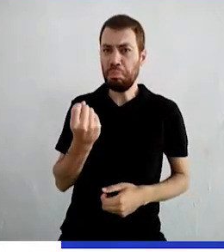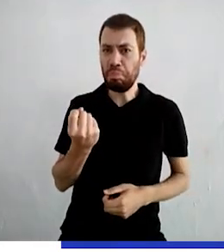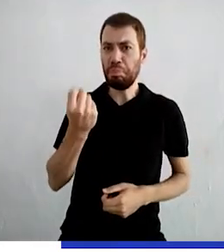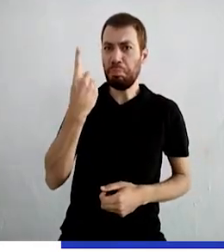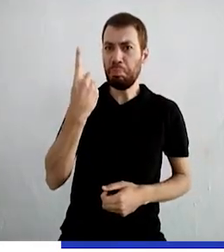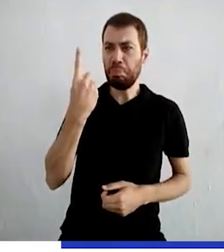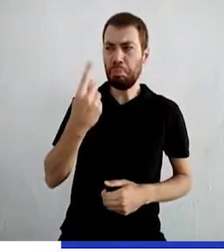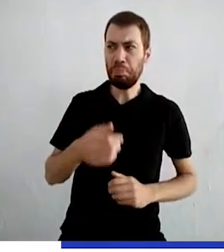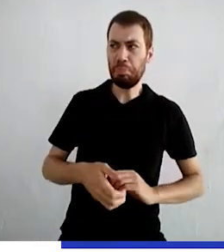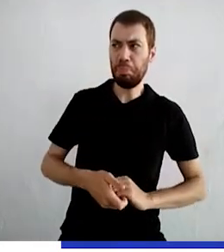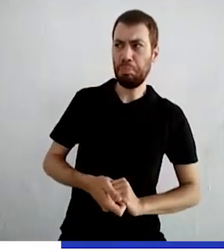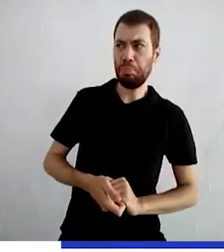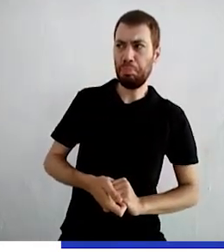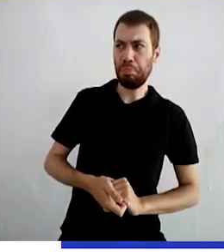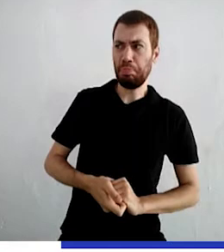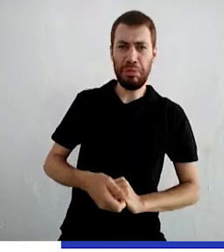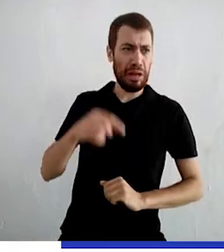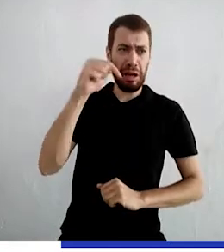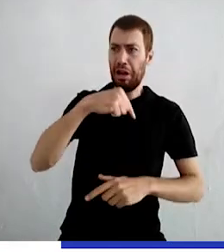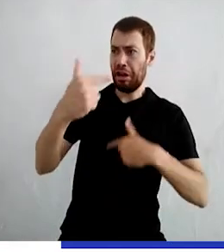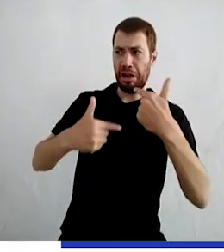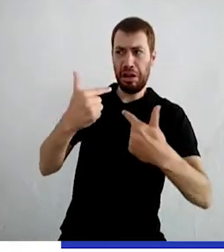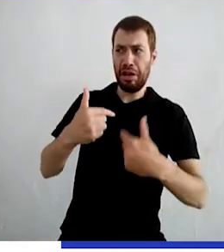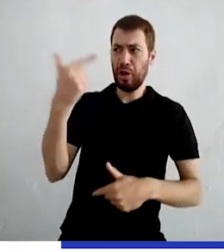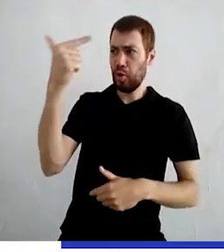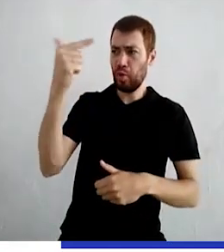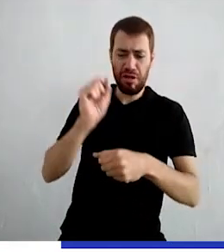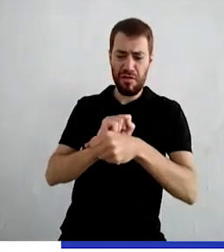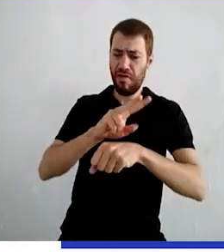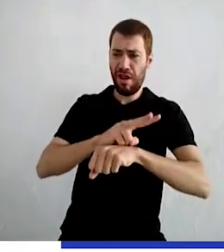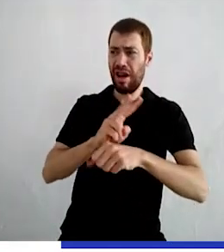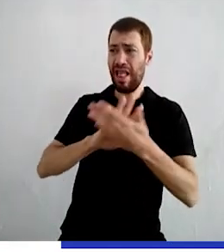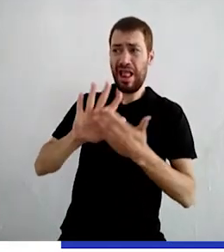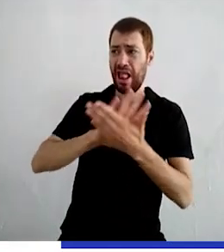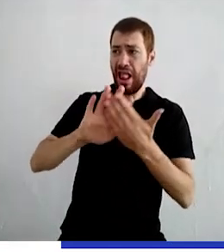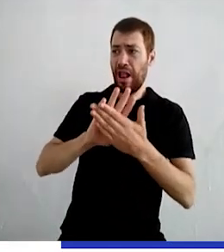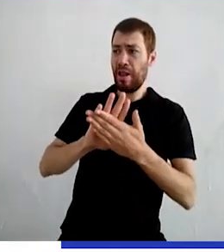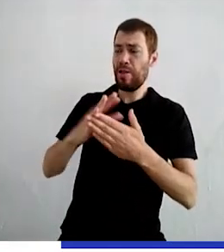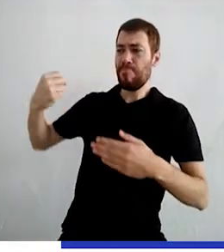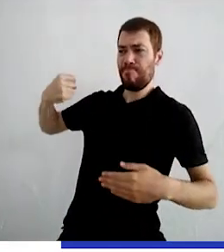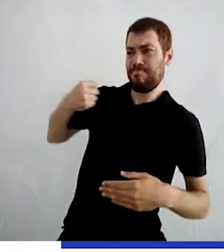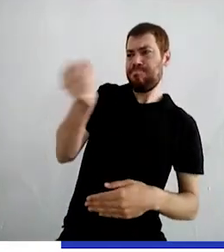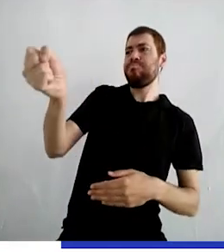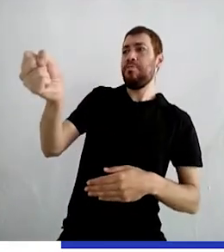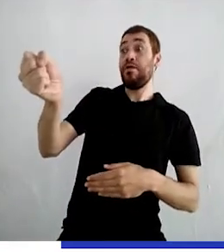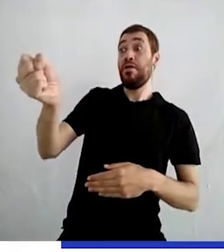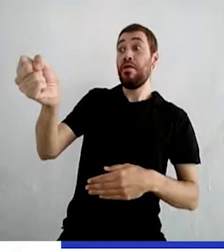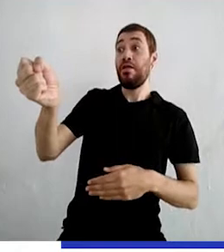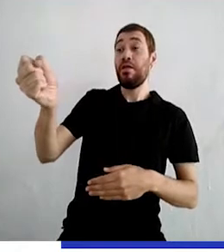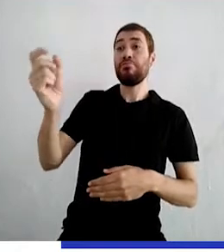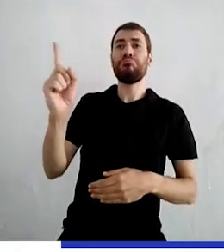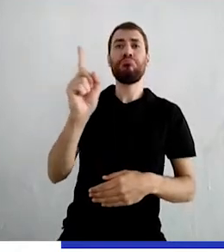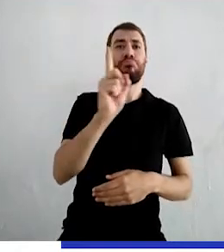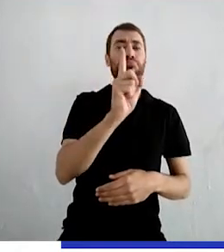estranho Aquela Diz que não tinha nenhum trabalho E já ia fechando a porta Quando se